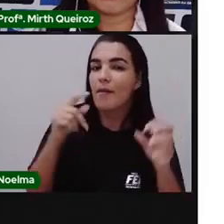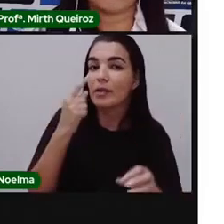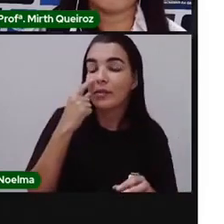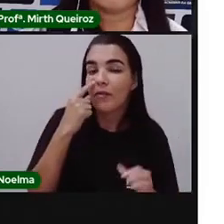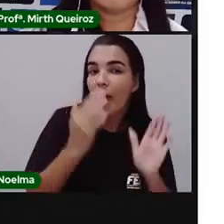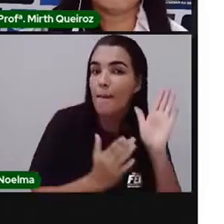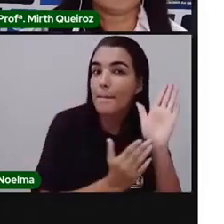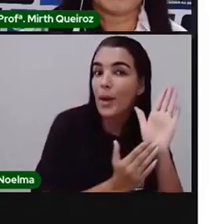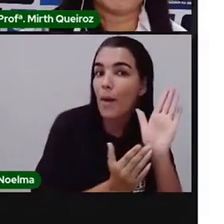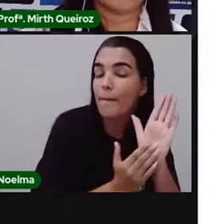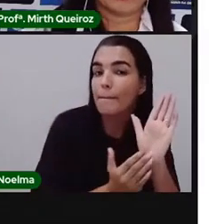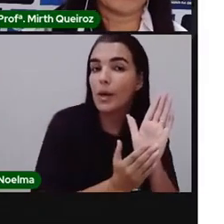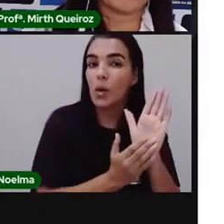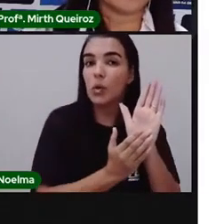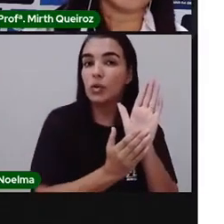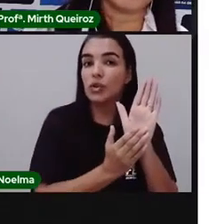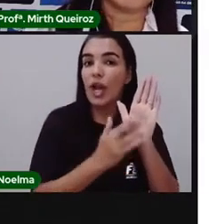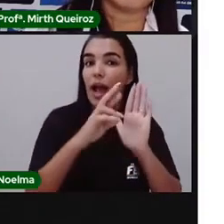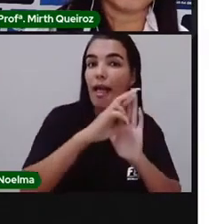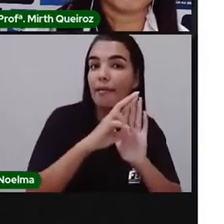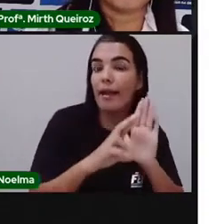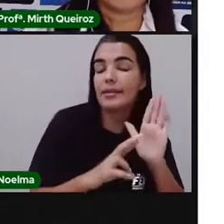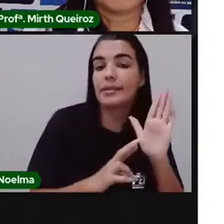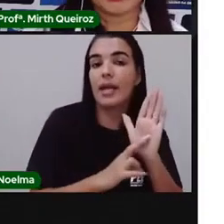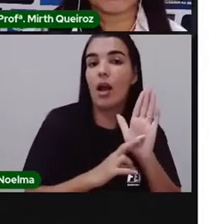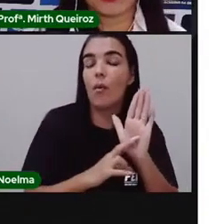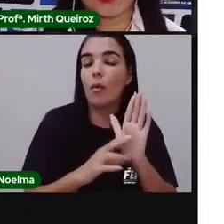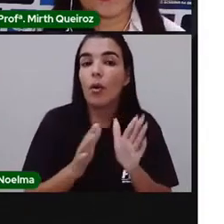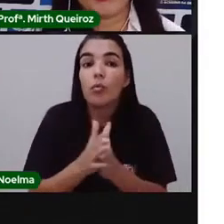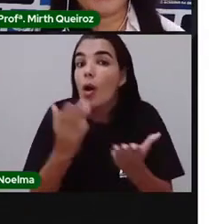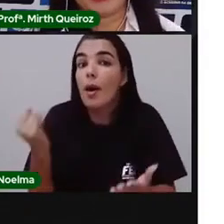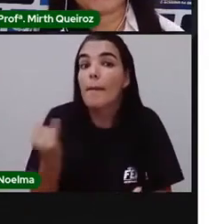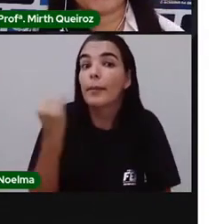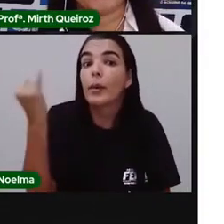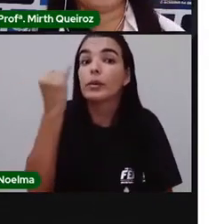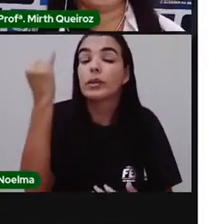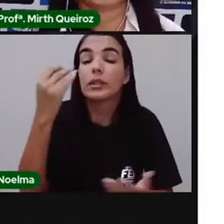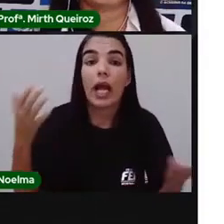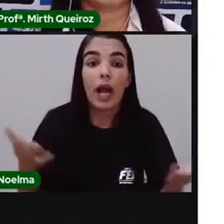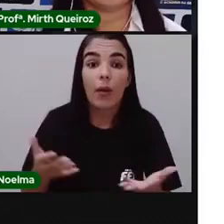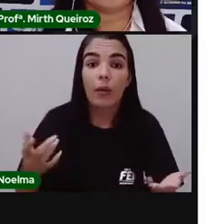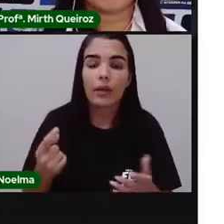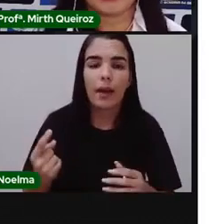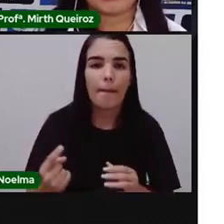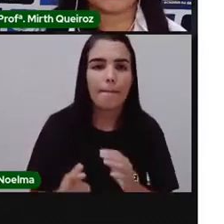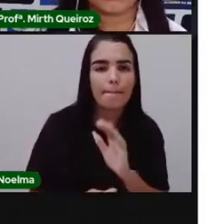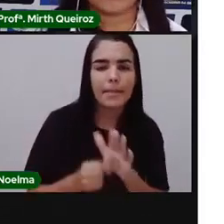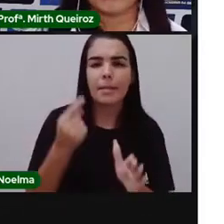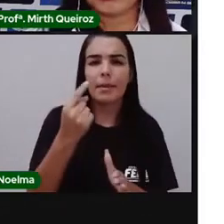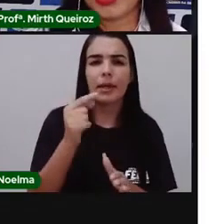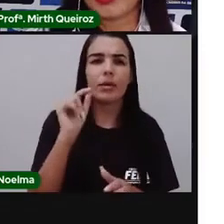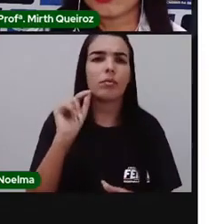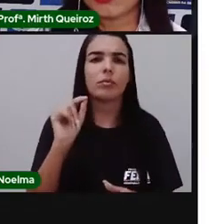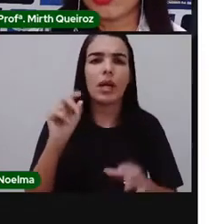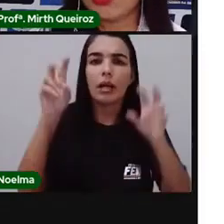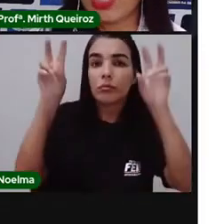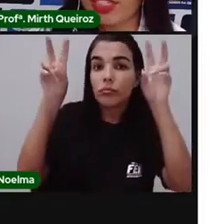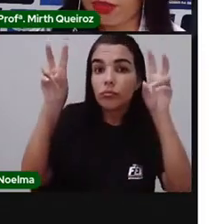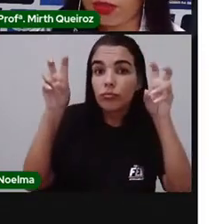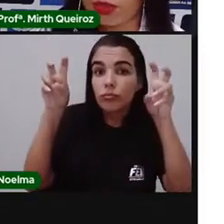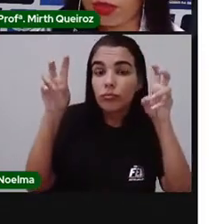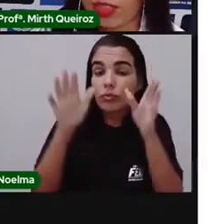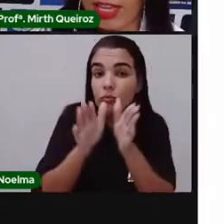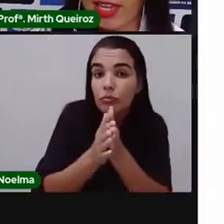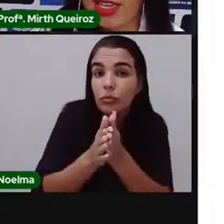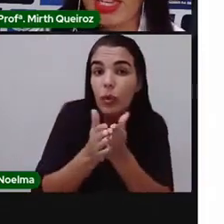redação e ver qual a importância do cenário atual. Primeiro, vocês vão falar sobre o texto de um